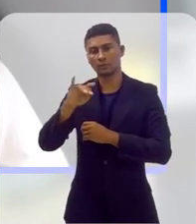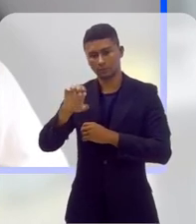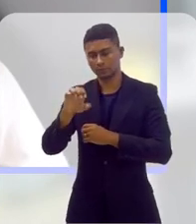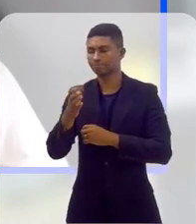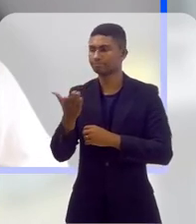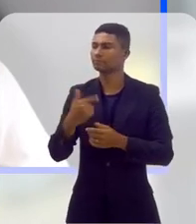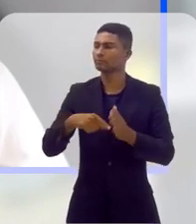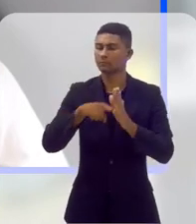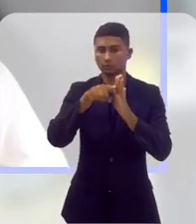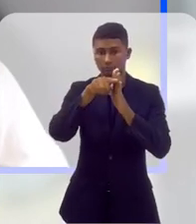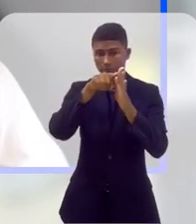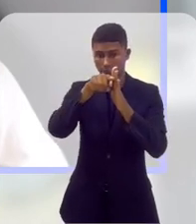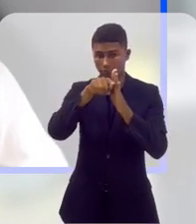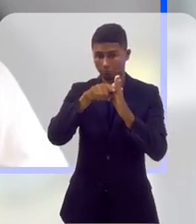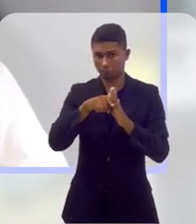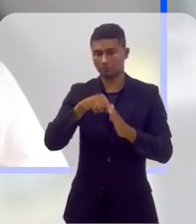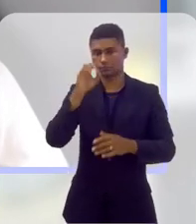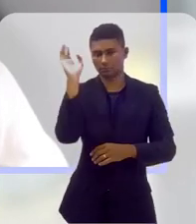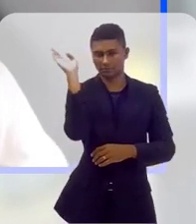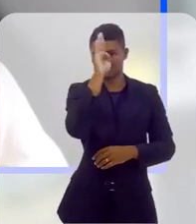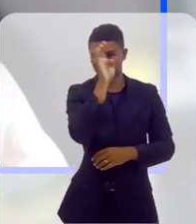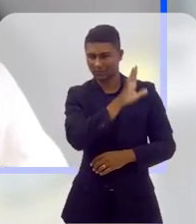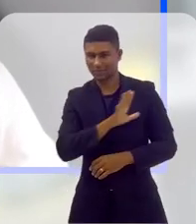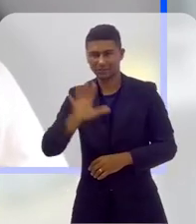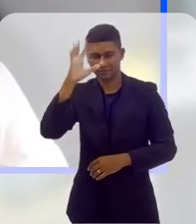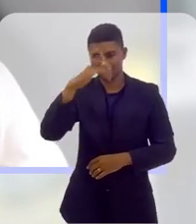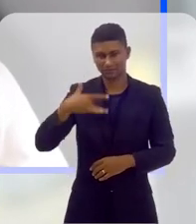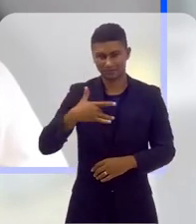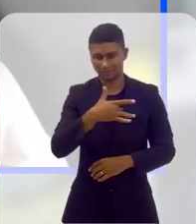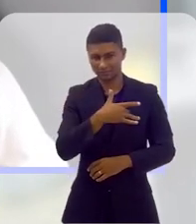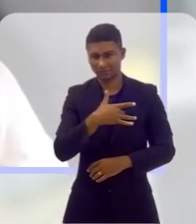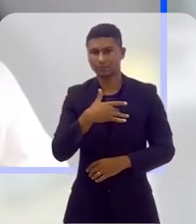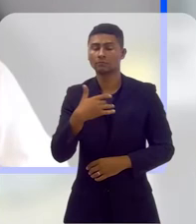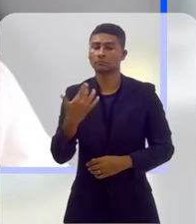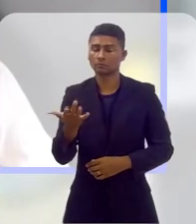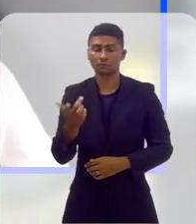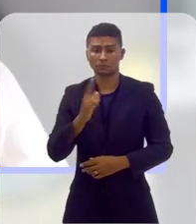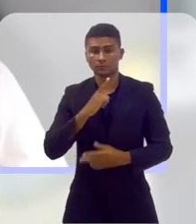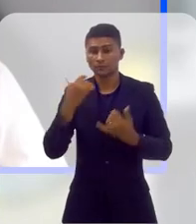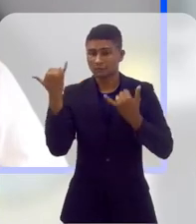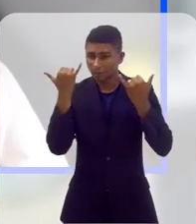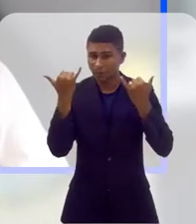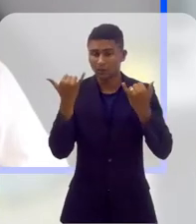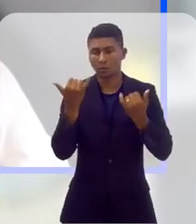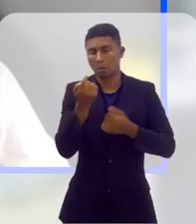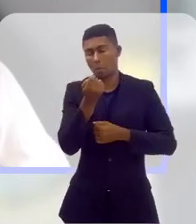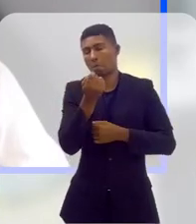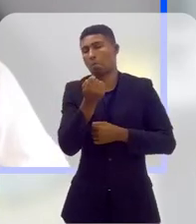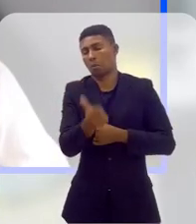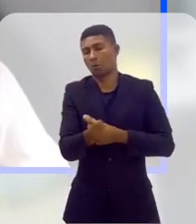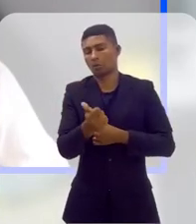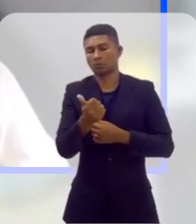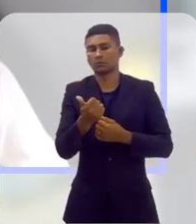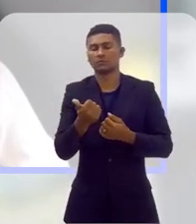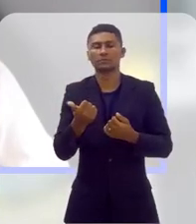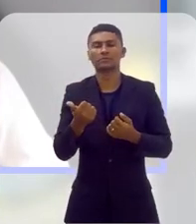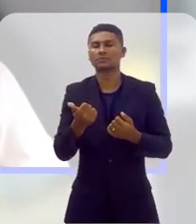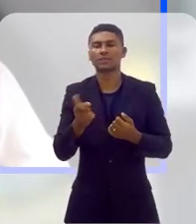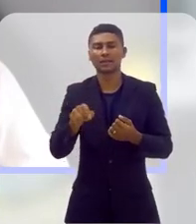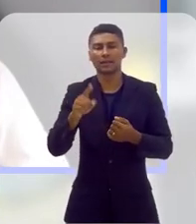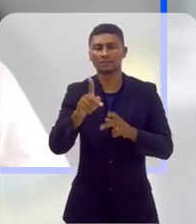essa pesquisa, a pesquisa nacional de saúde, que foi a que trouxe algum dado sobre a população